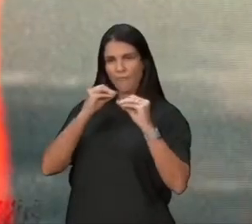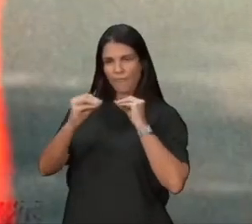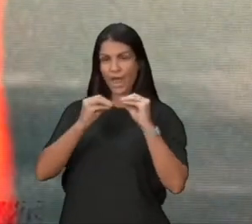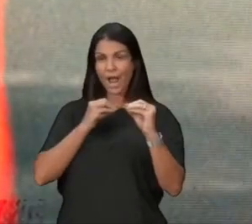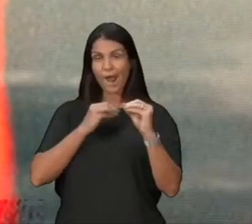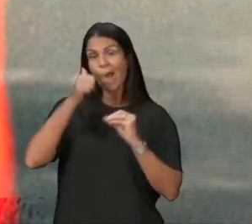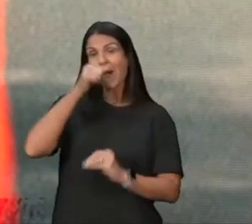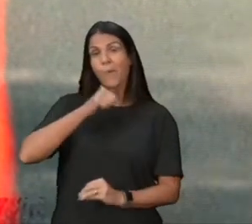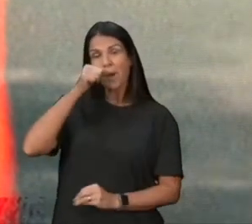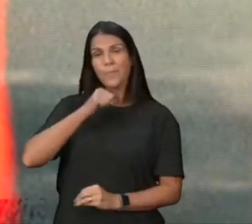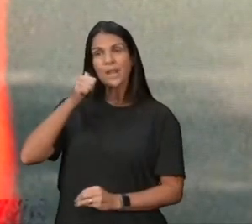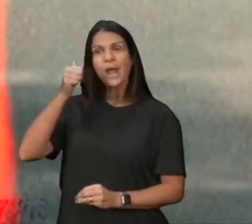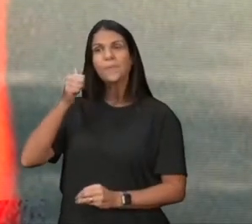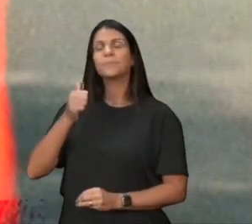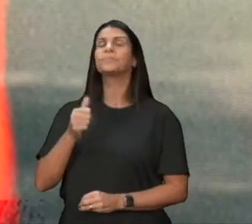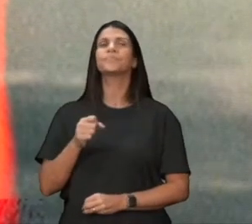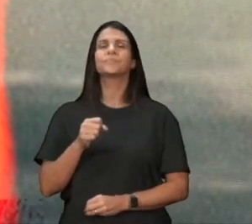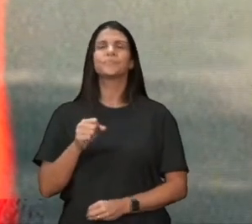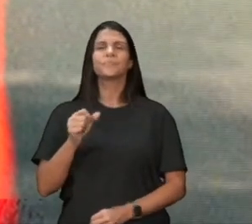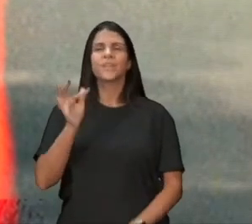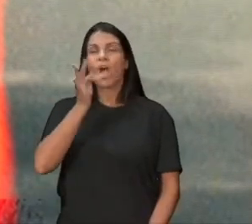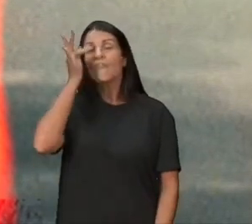botava uma flor grandona assim no pescoço,